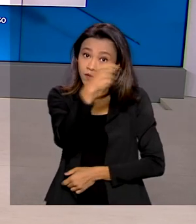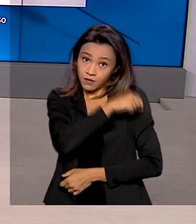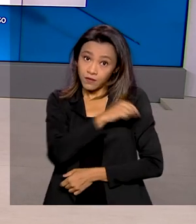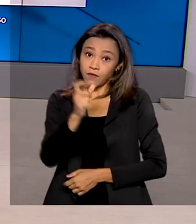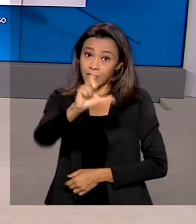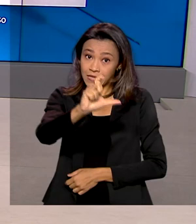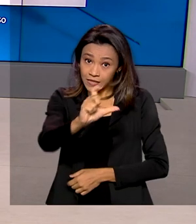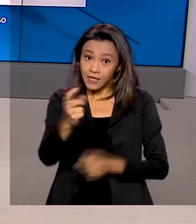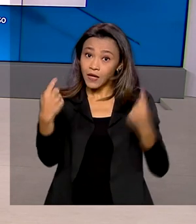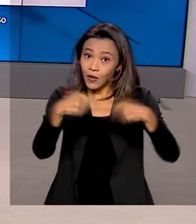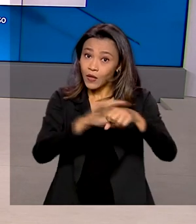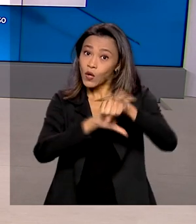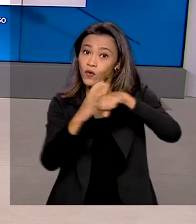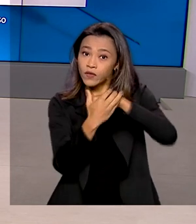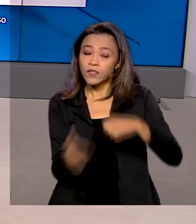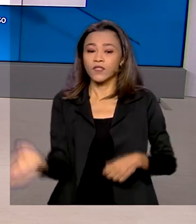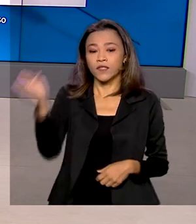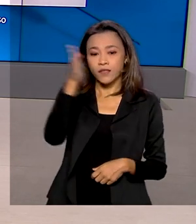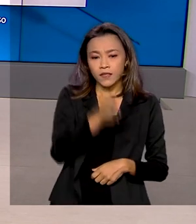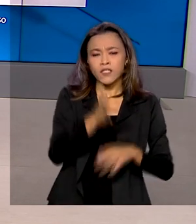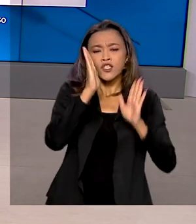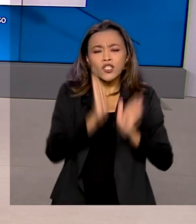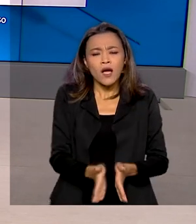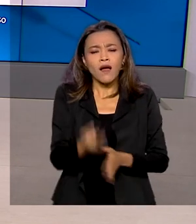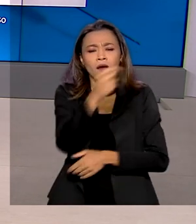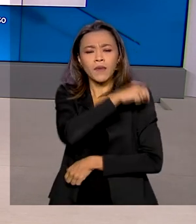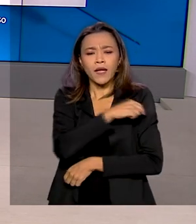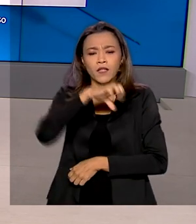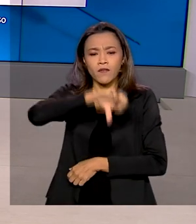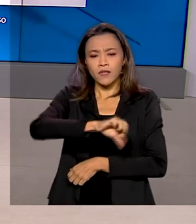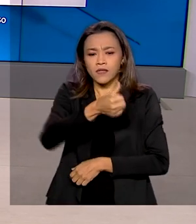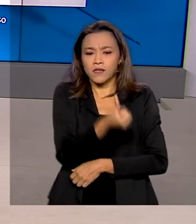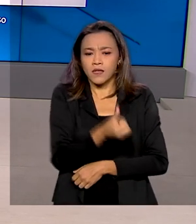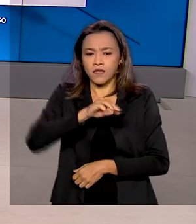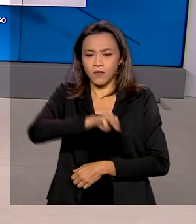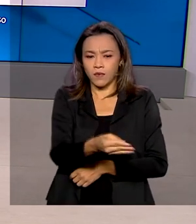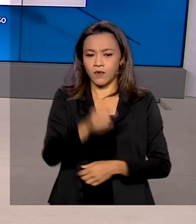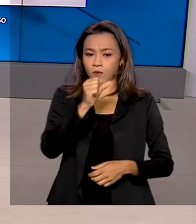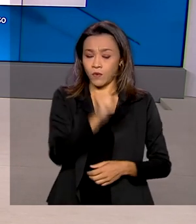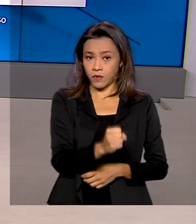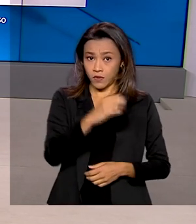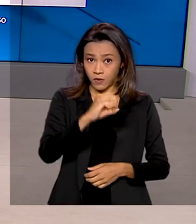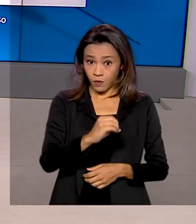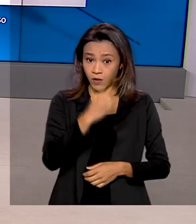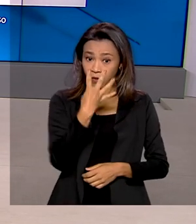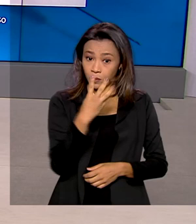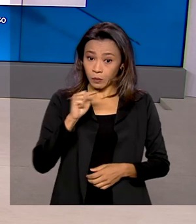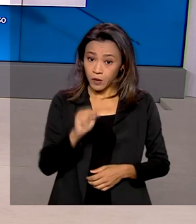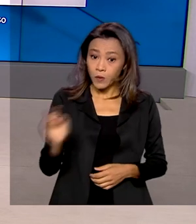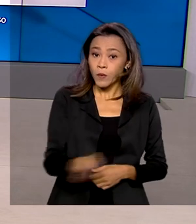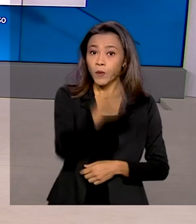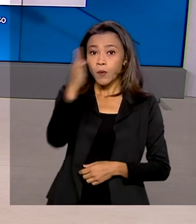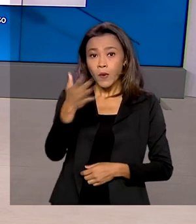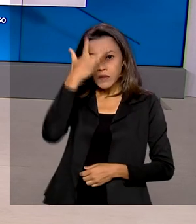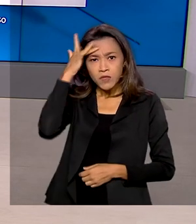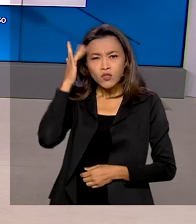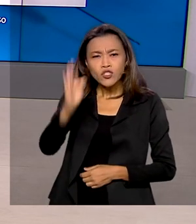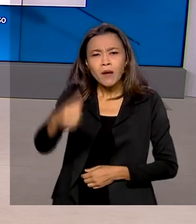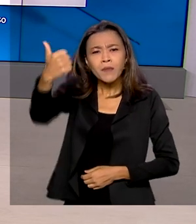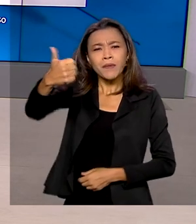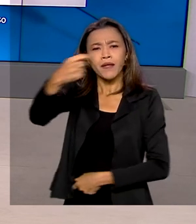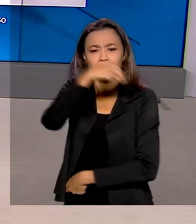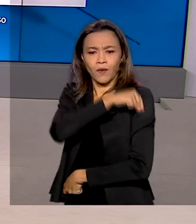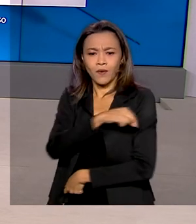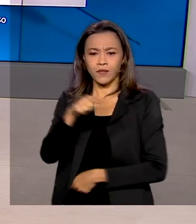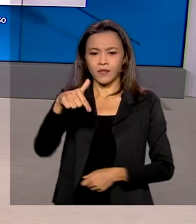contra a Covid-19. As doses aplicadas já somam 96.804.000. As pessoas que tomaram a primeira dose